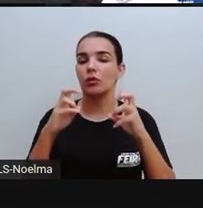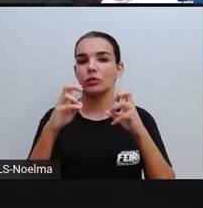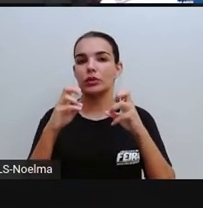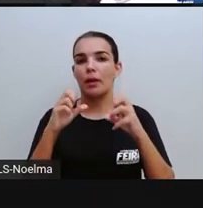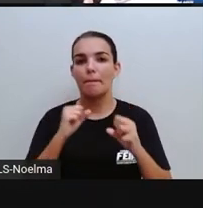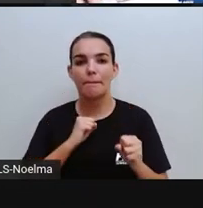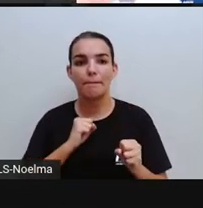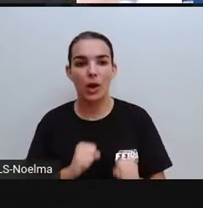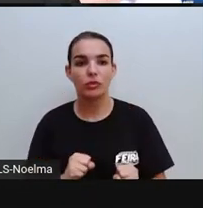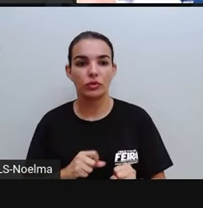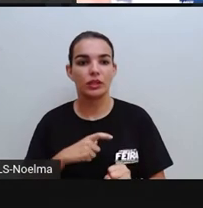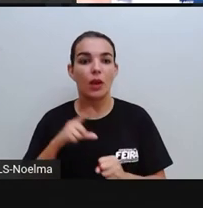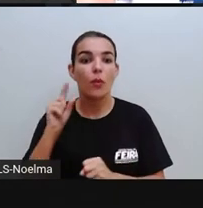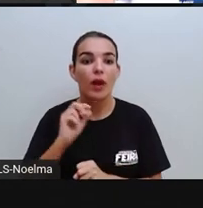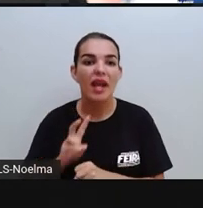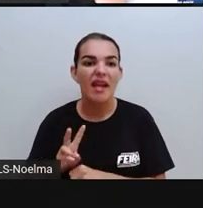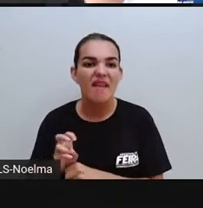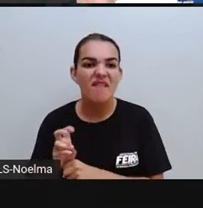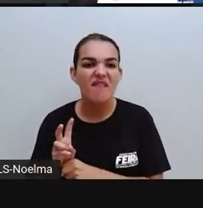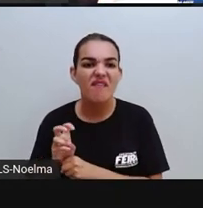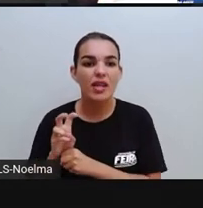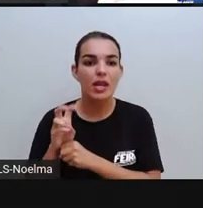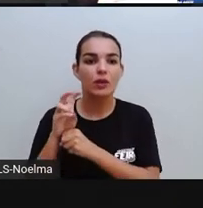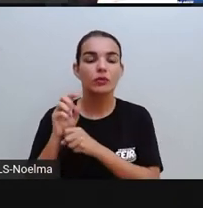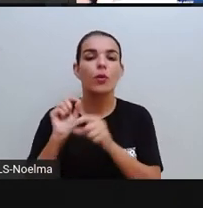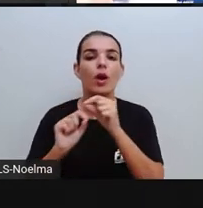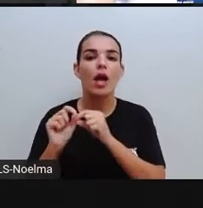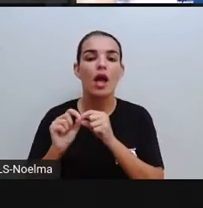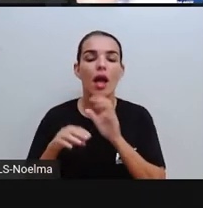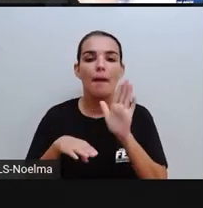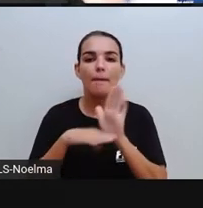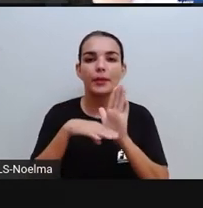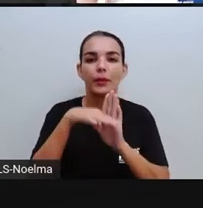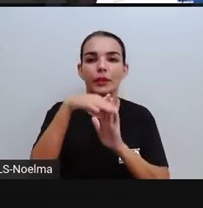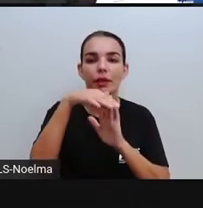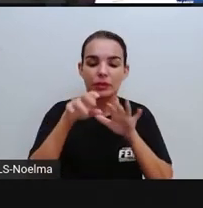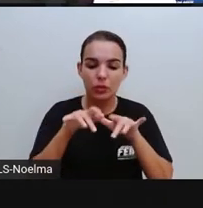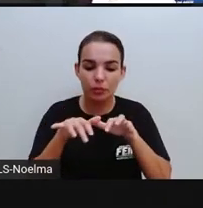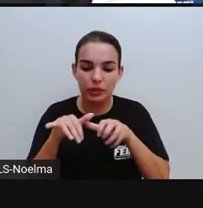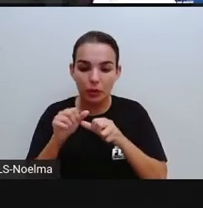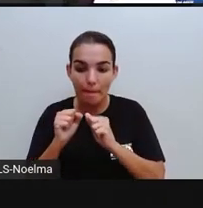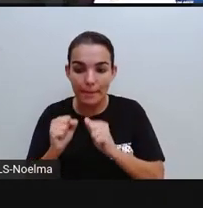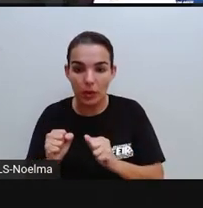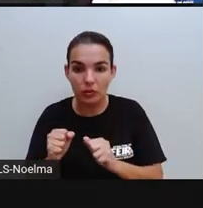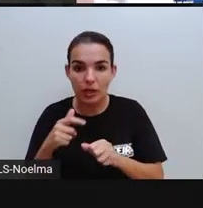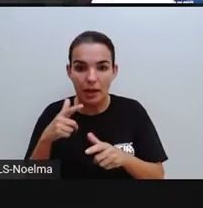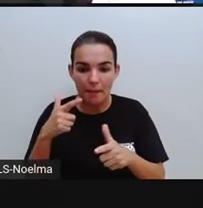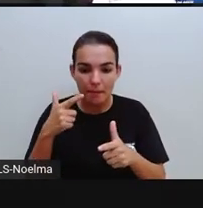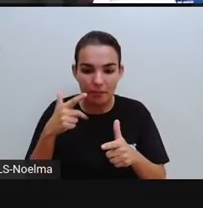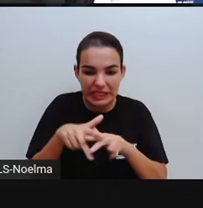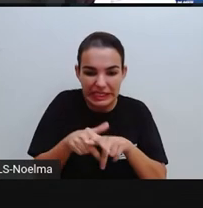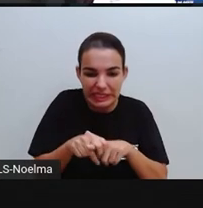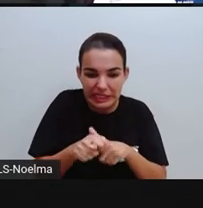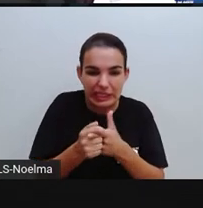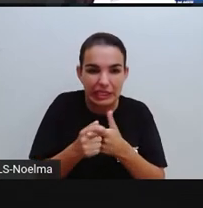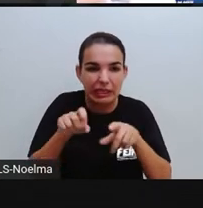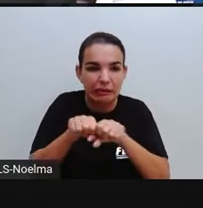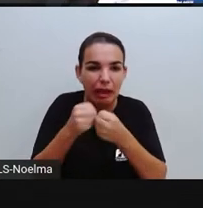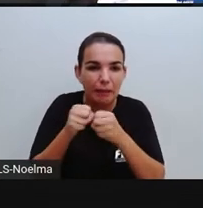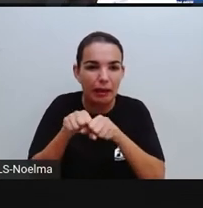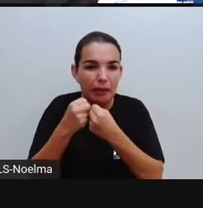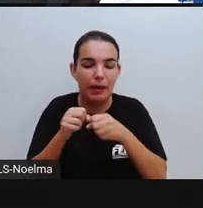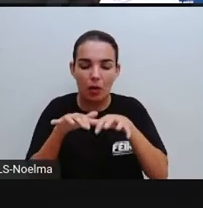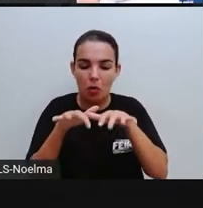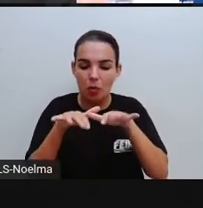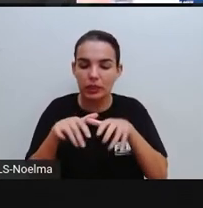que a Pró está falando, são os programas de computador que podem danificar o sistema do computador e até mesmo a máquina ou o seu